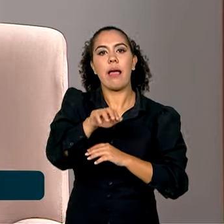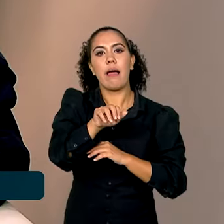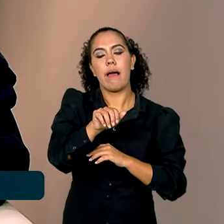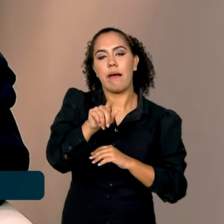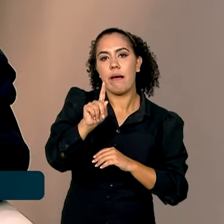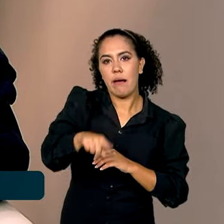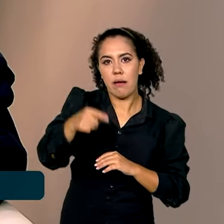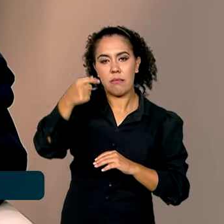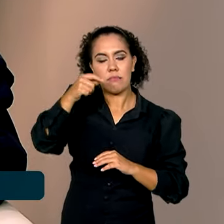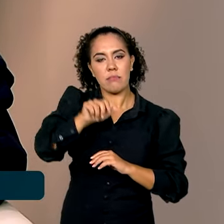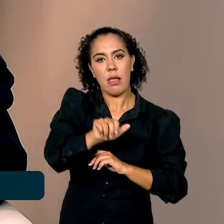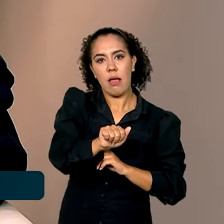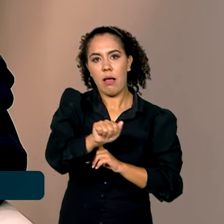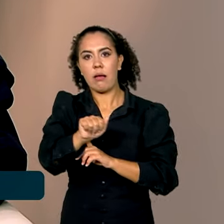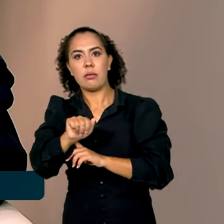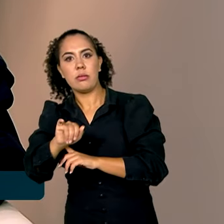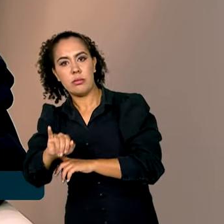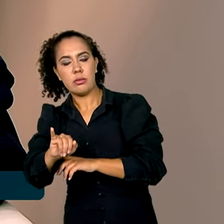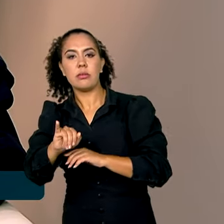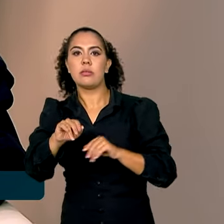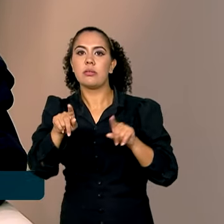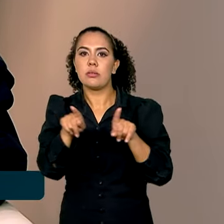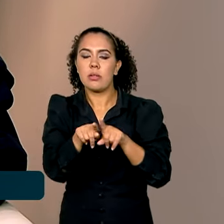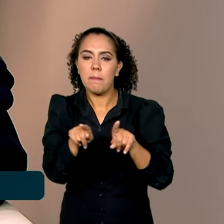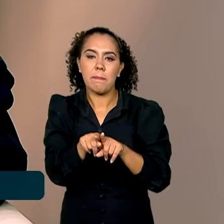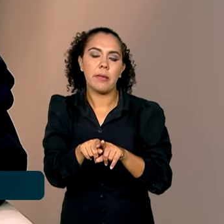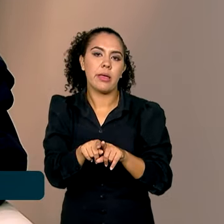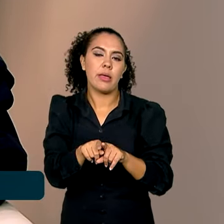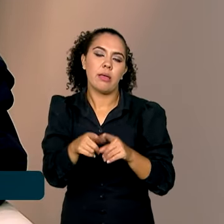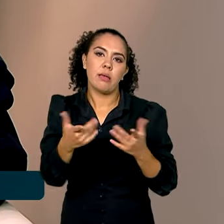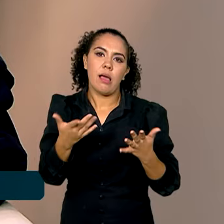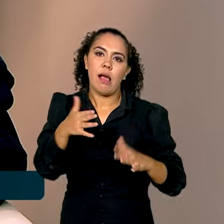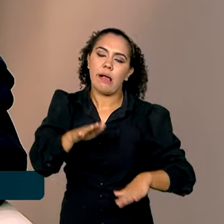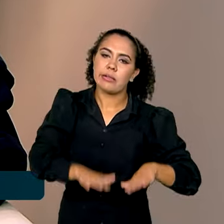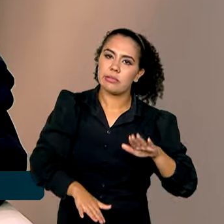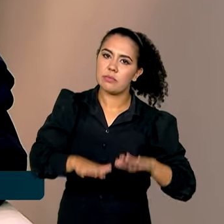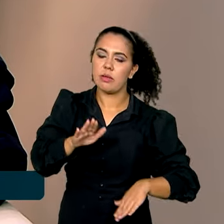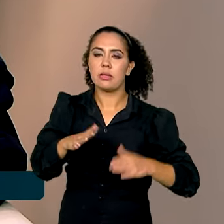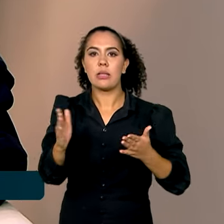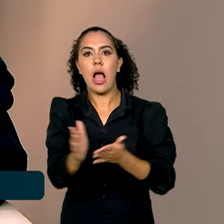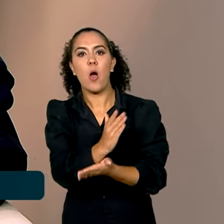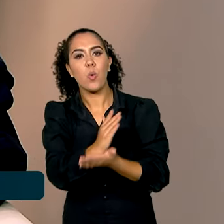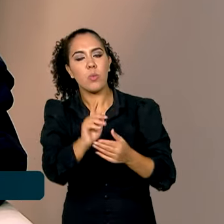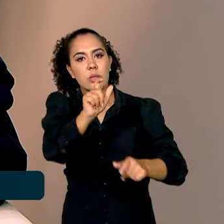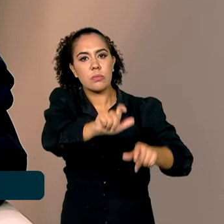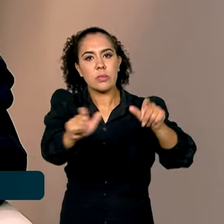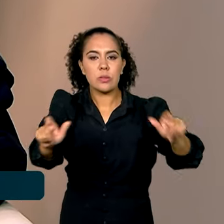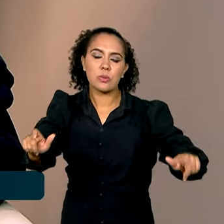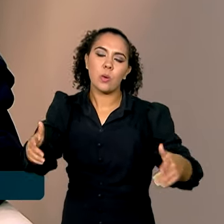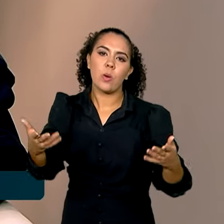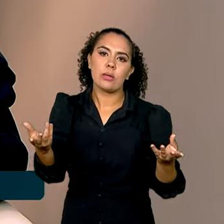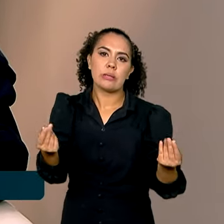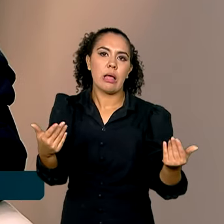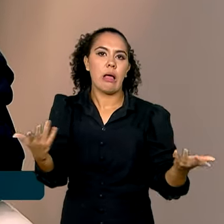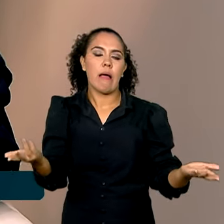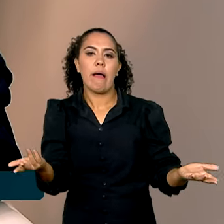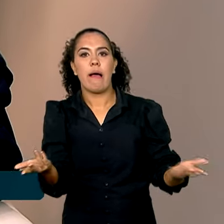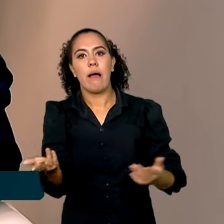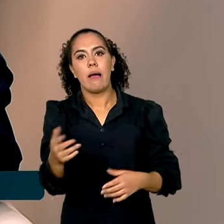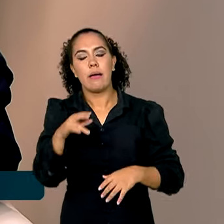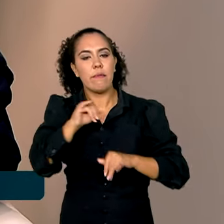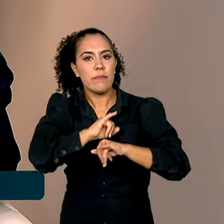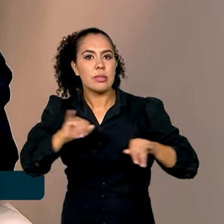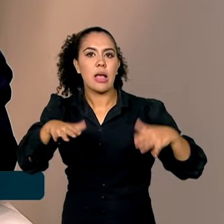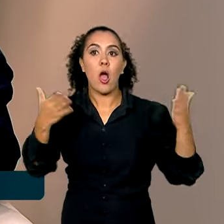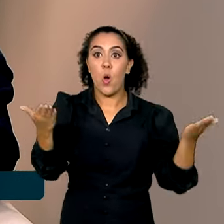orientado. E, às vezes, algumas pessoas na população dizem, ah, hoje a Polícia